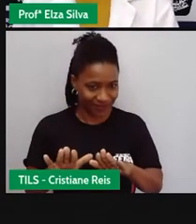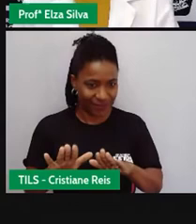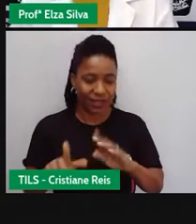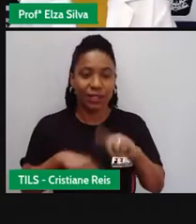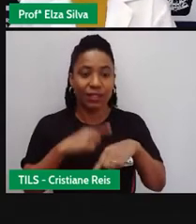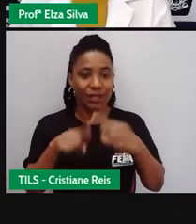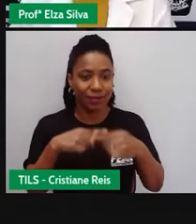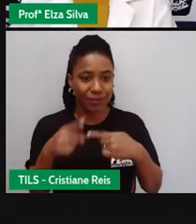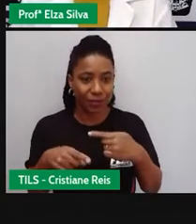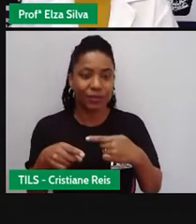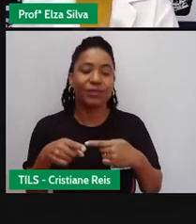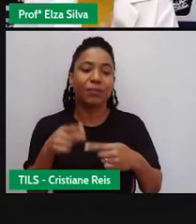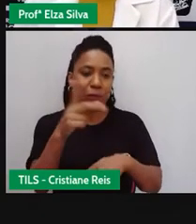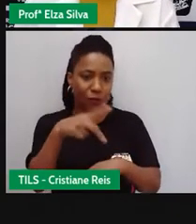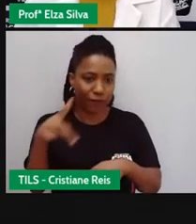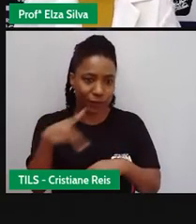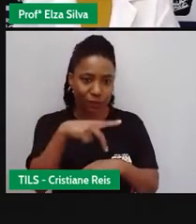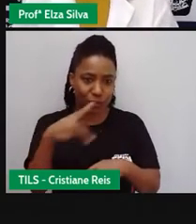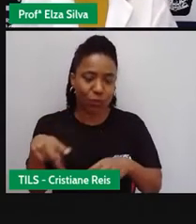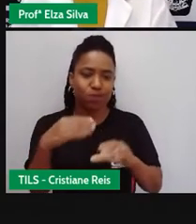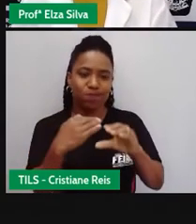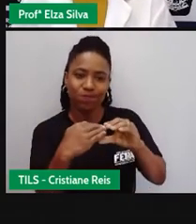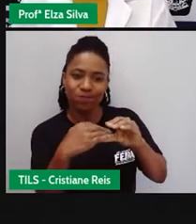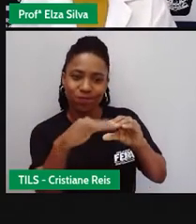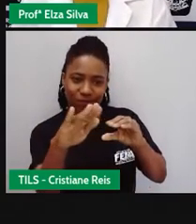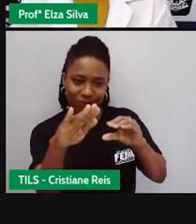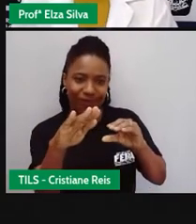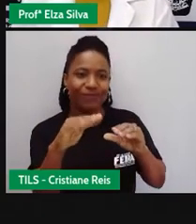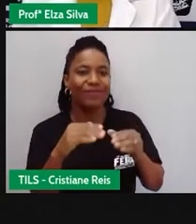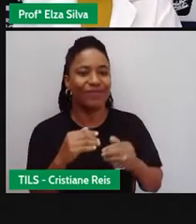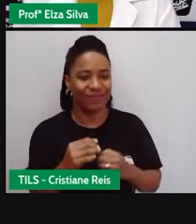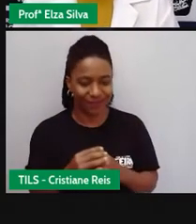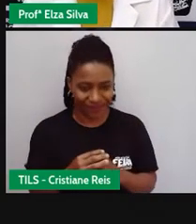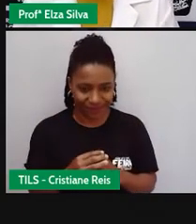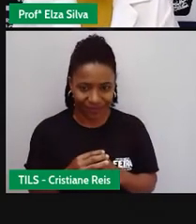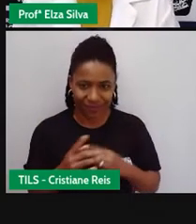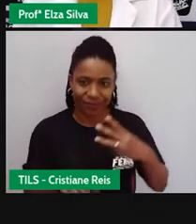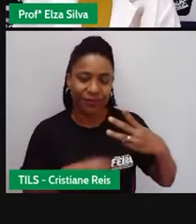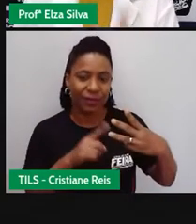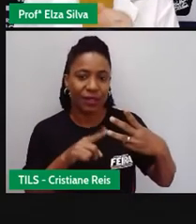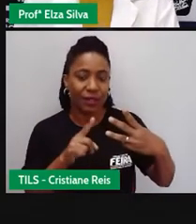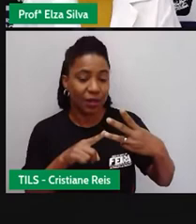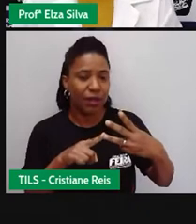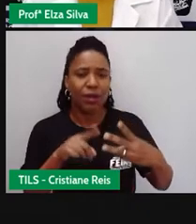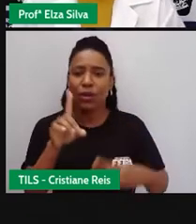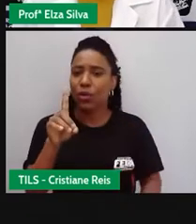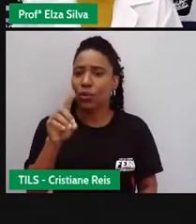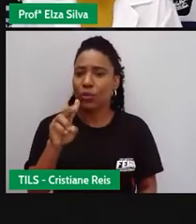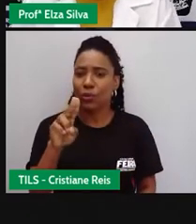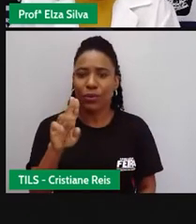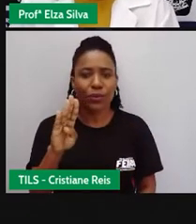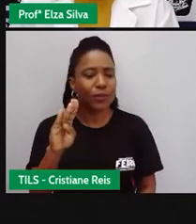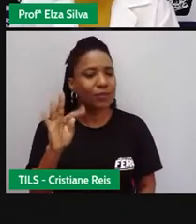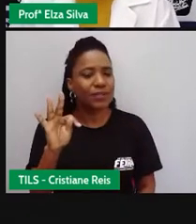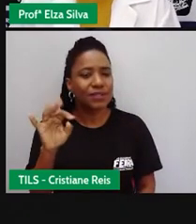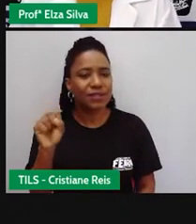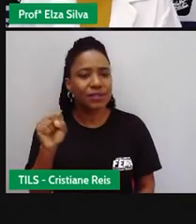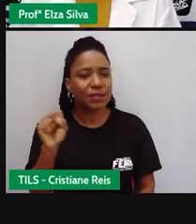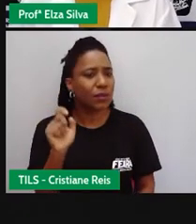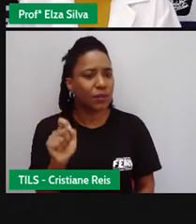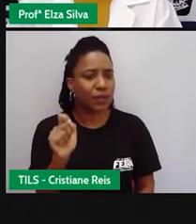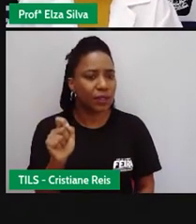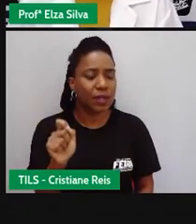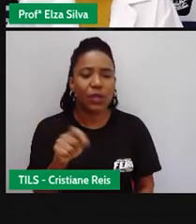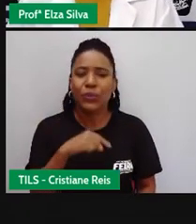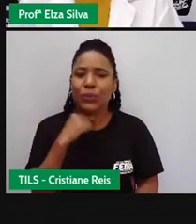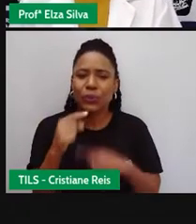compartilhar com seu professor ou sua professora da escola. Douts são aquelas dúvidas que surgem. E é